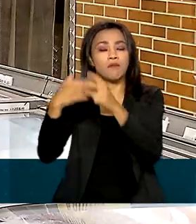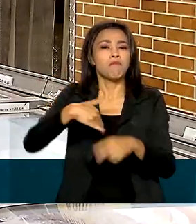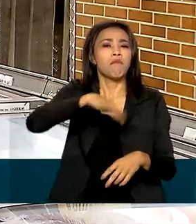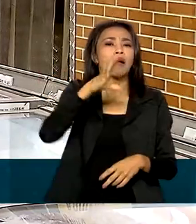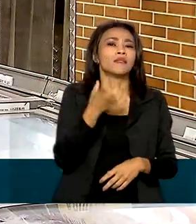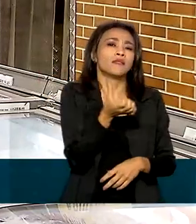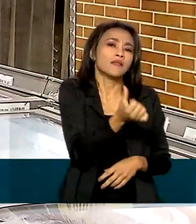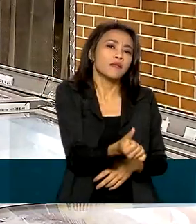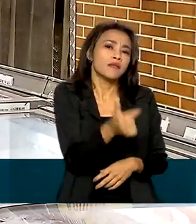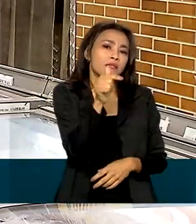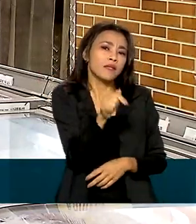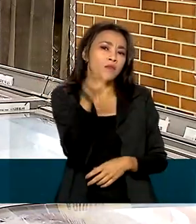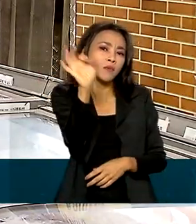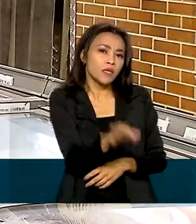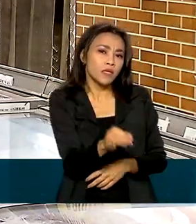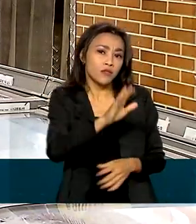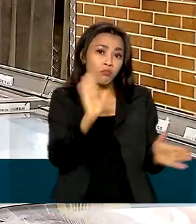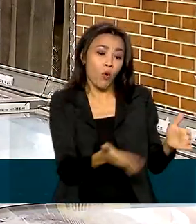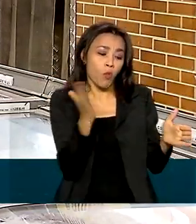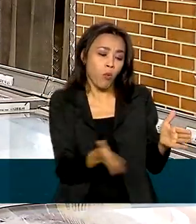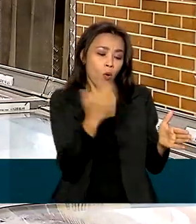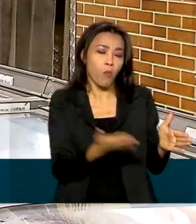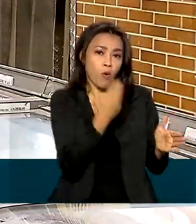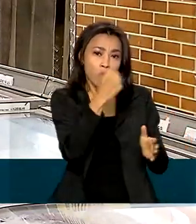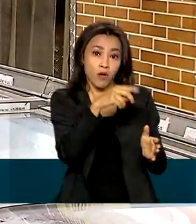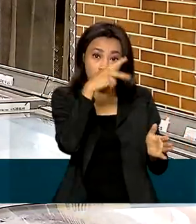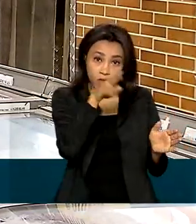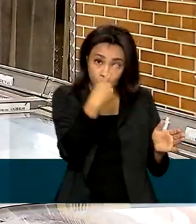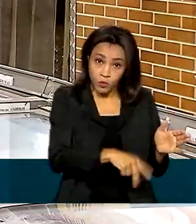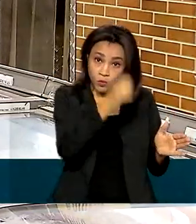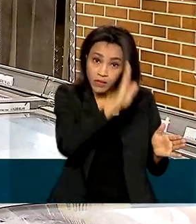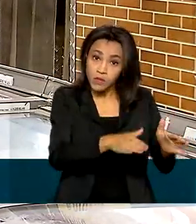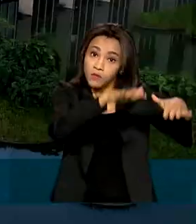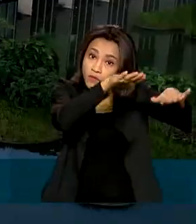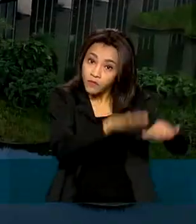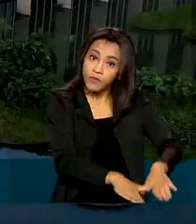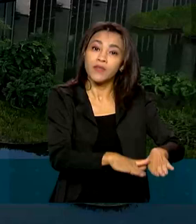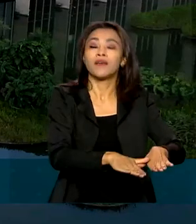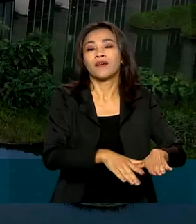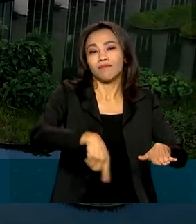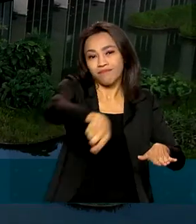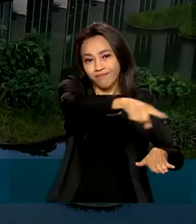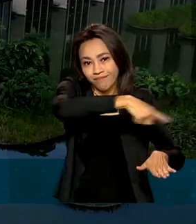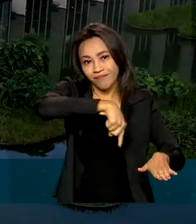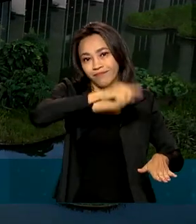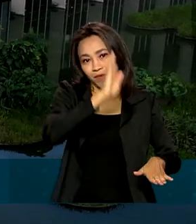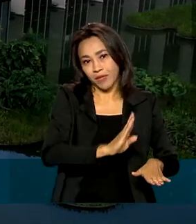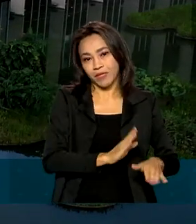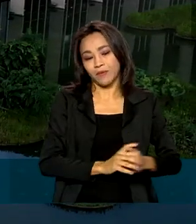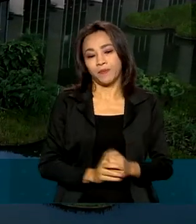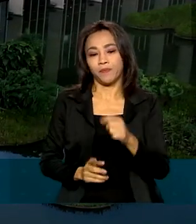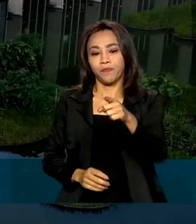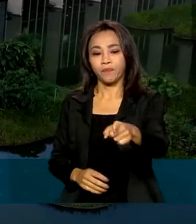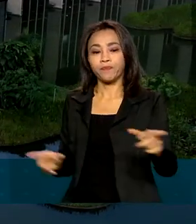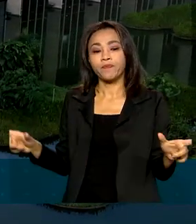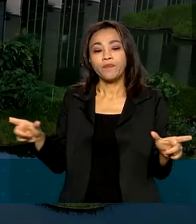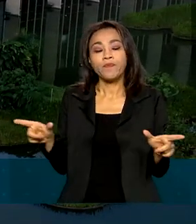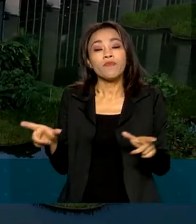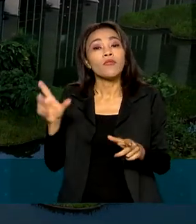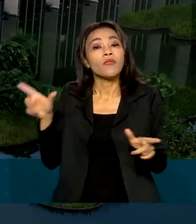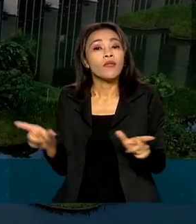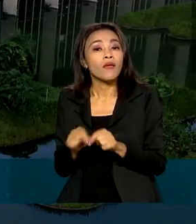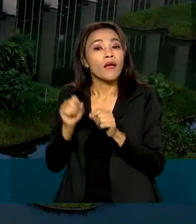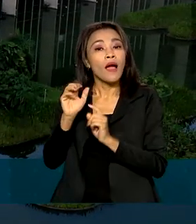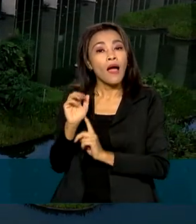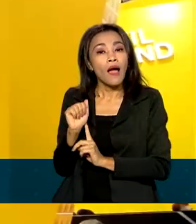do que é produzido no país fica aqui e é consumido pelos brasileiros. A Apex Brasil, agência ligada ao Ministério de